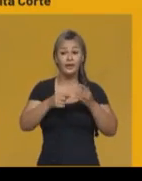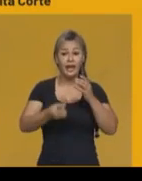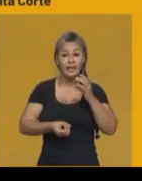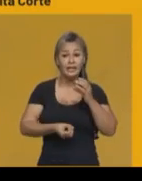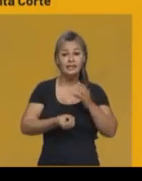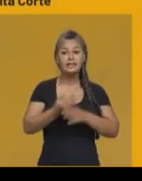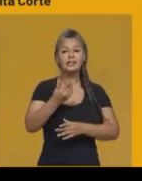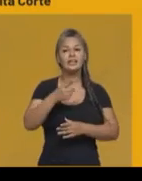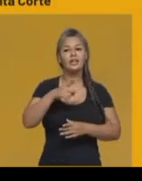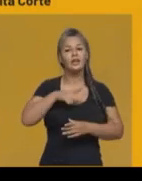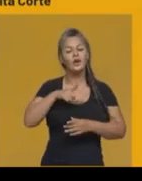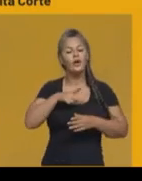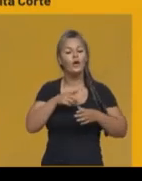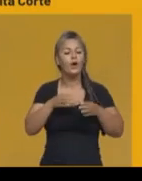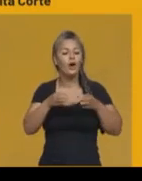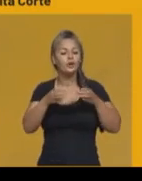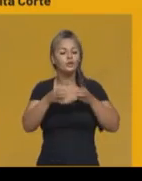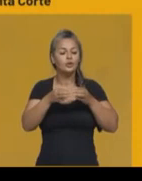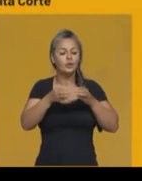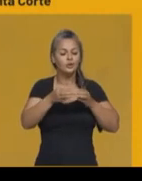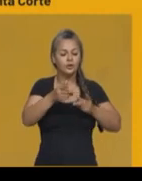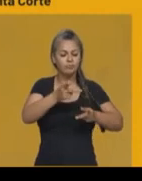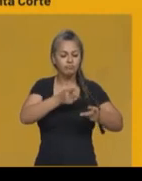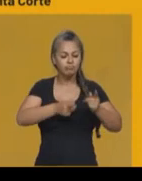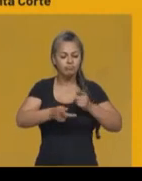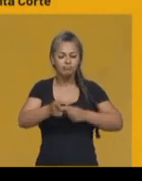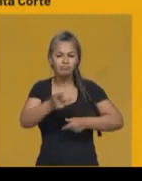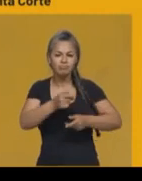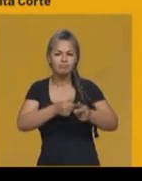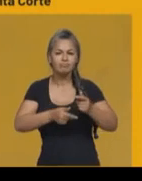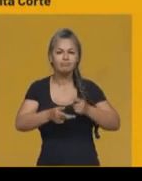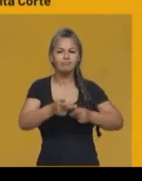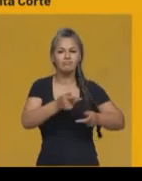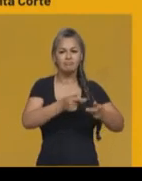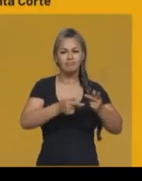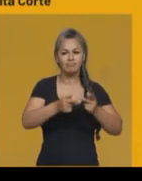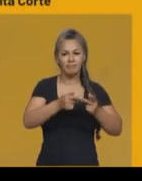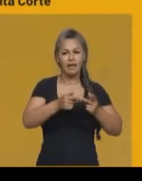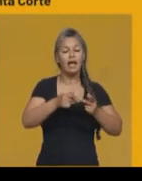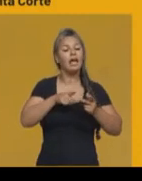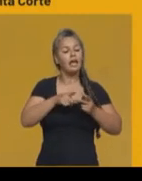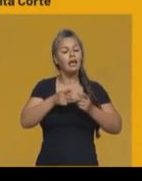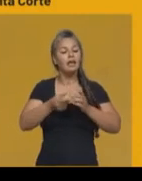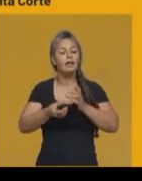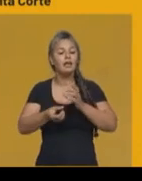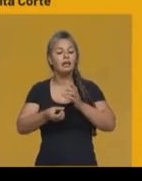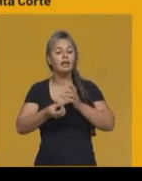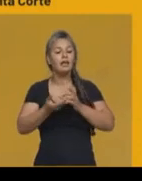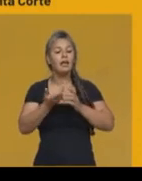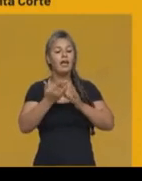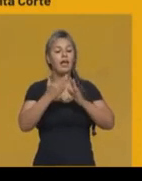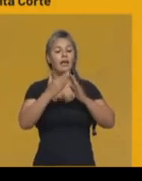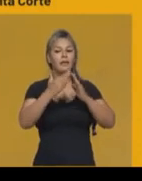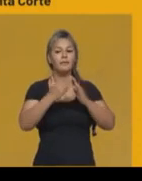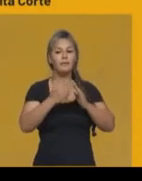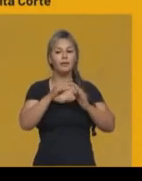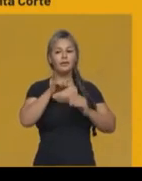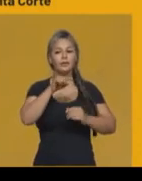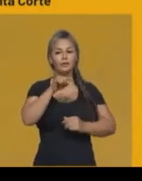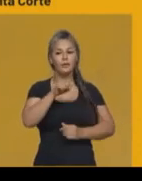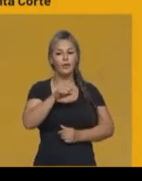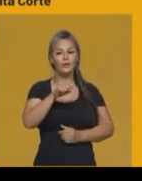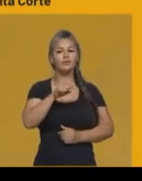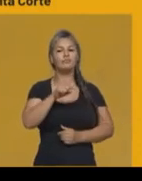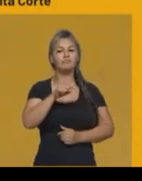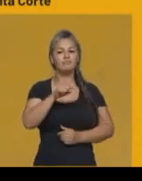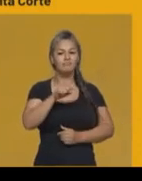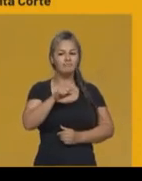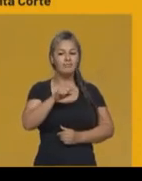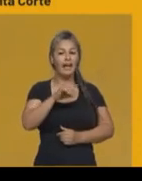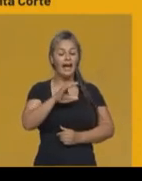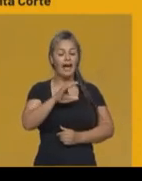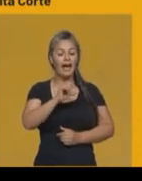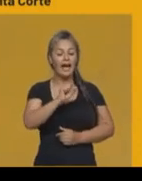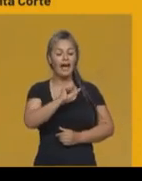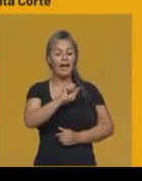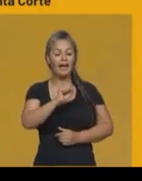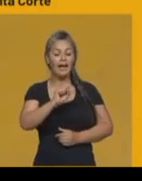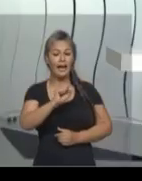a mais alta corte de justiça, o que equivale ao nosso Supremo Tribunal Federal.